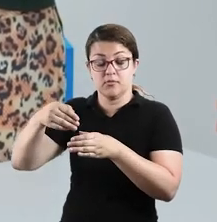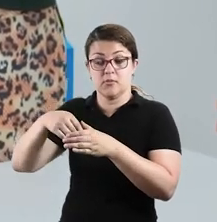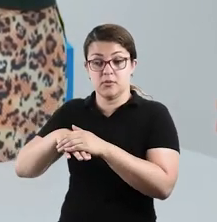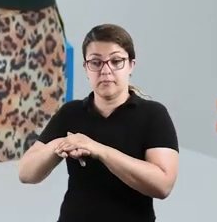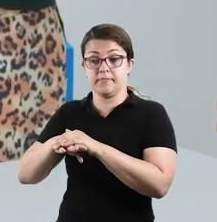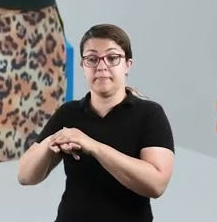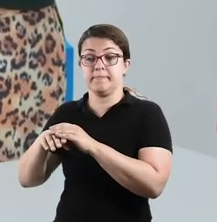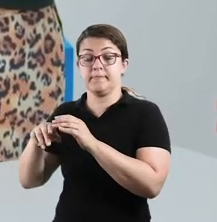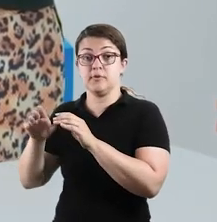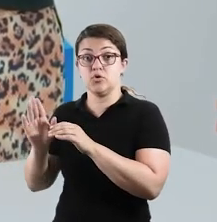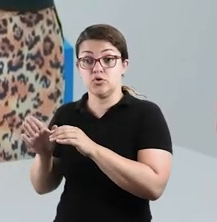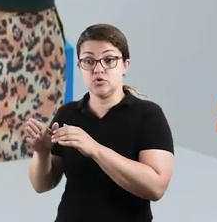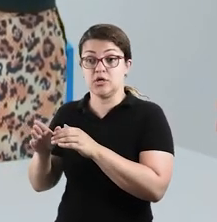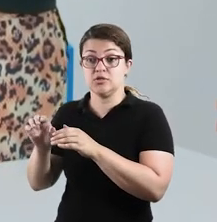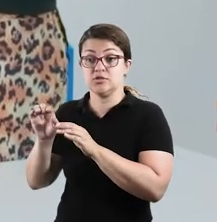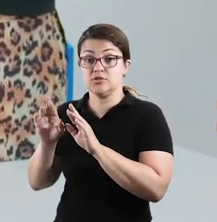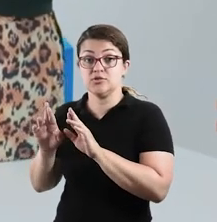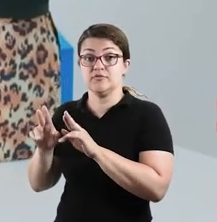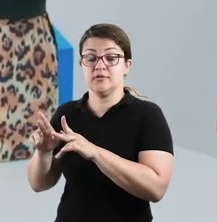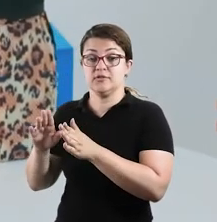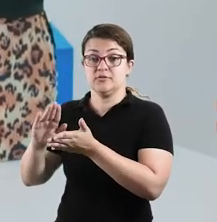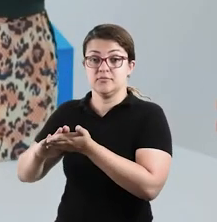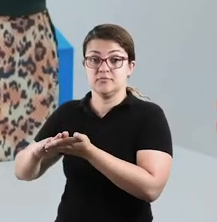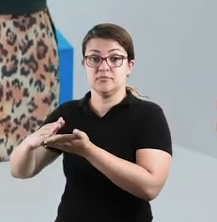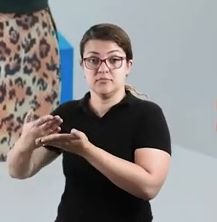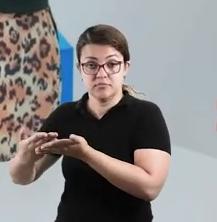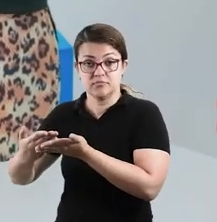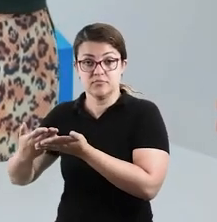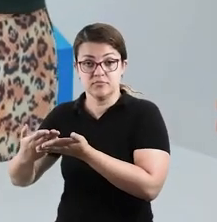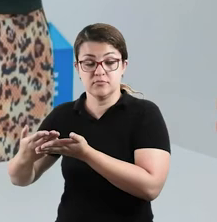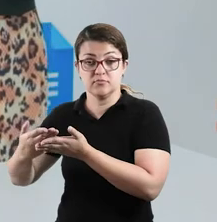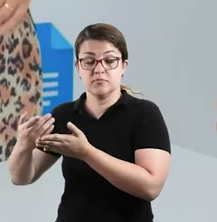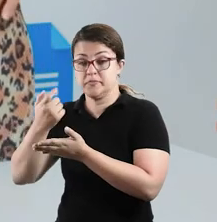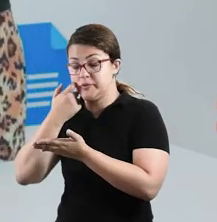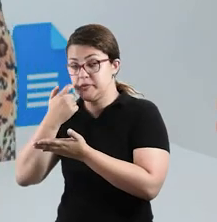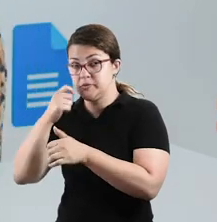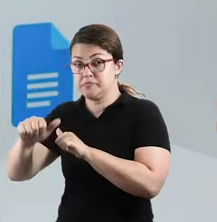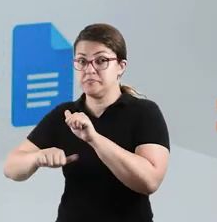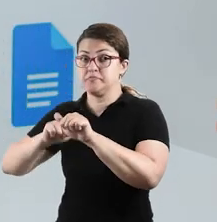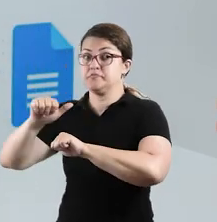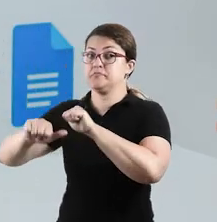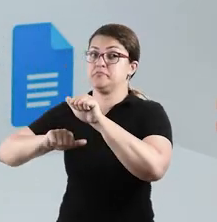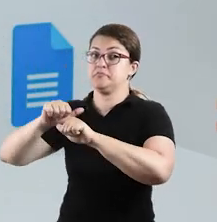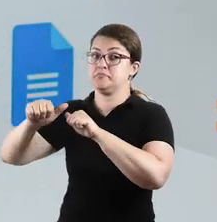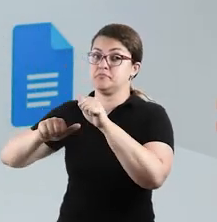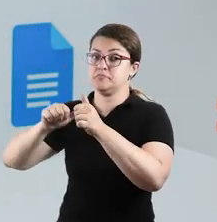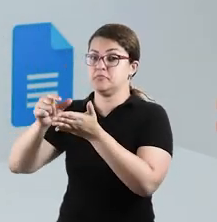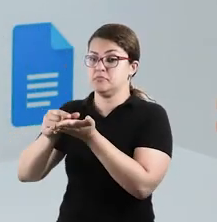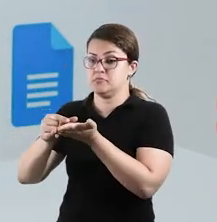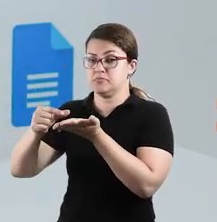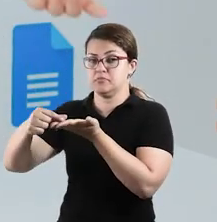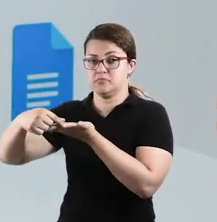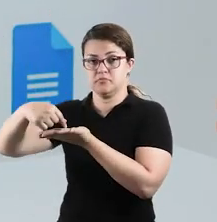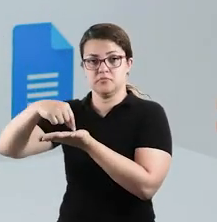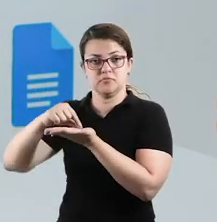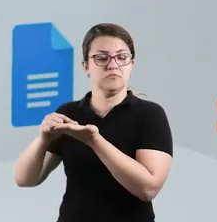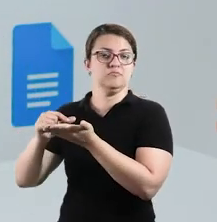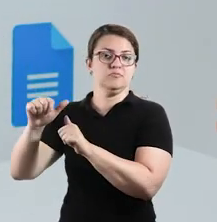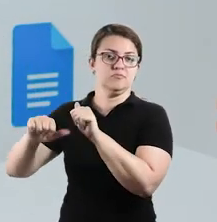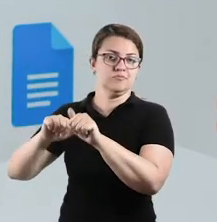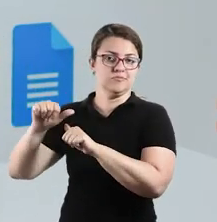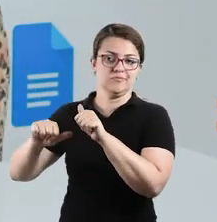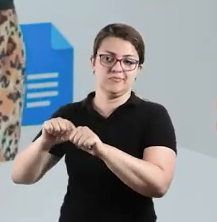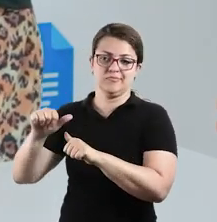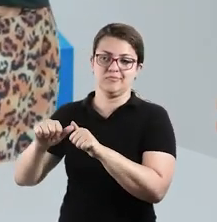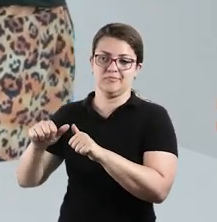latinha. Já empanado de peixe, para se transformar em empanado de peixe, ele sofre um processo maior para poder se